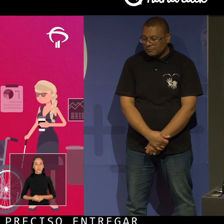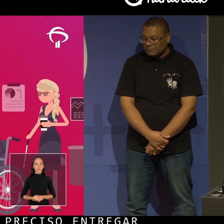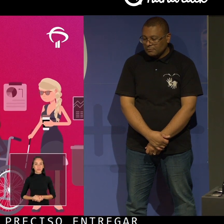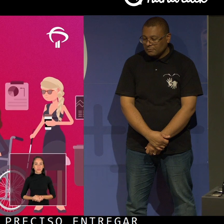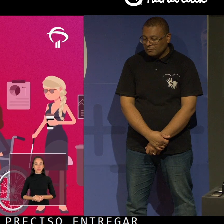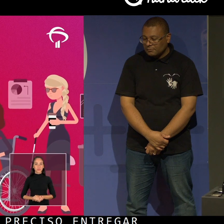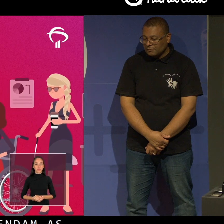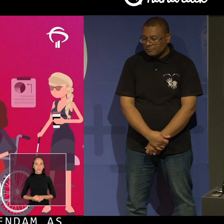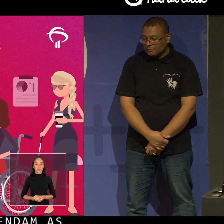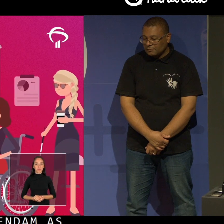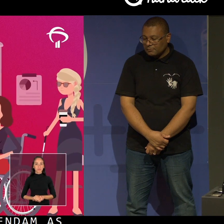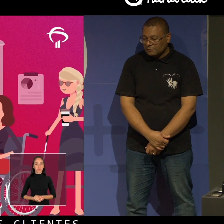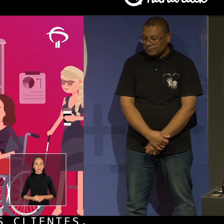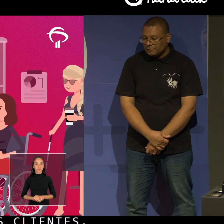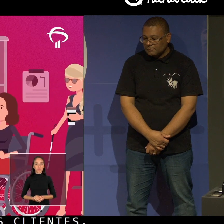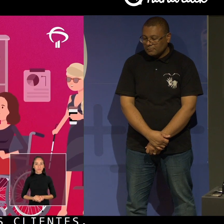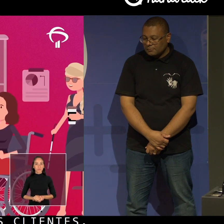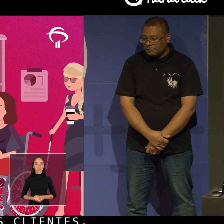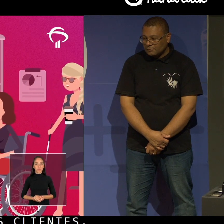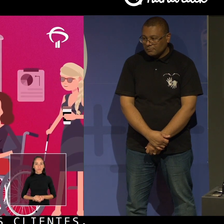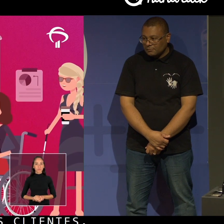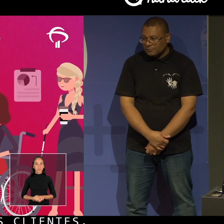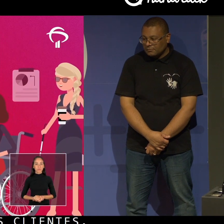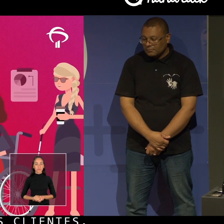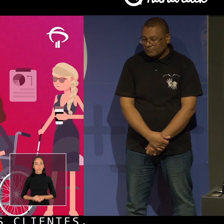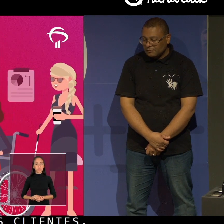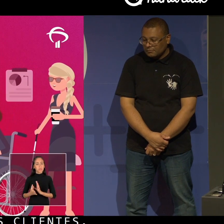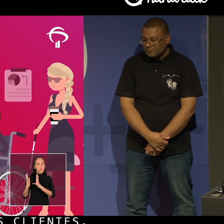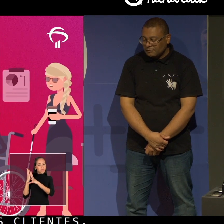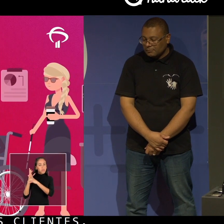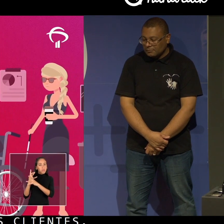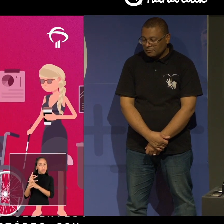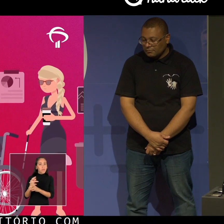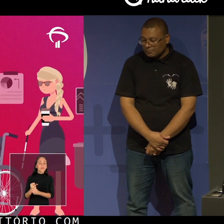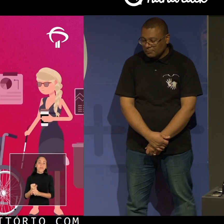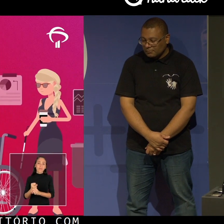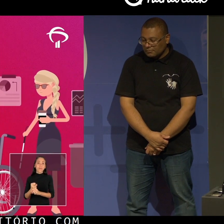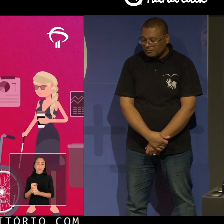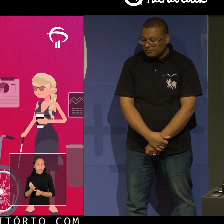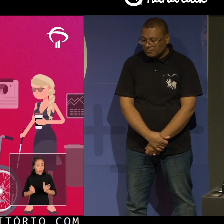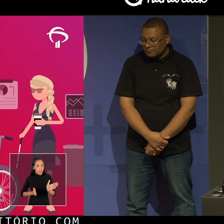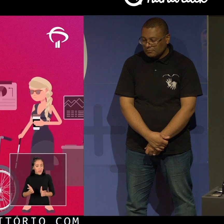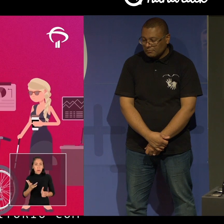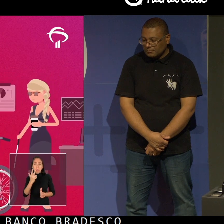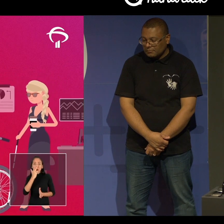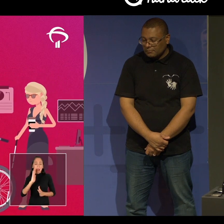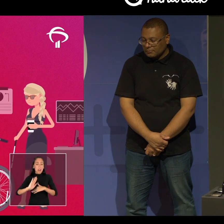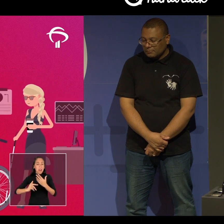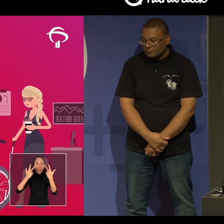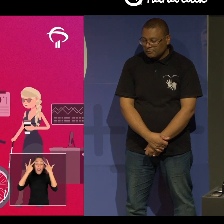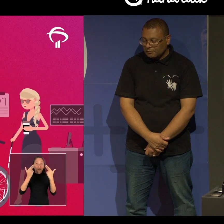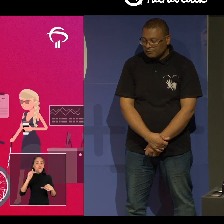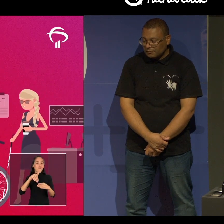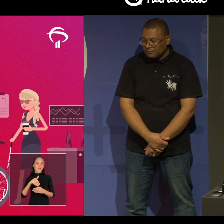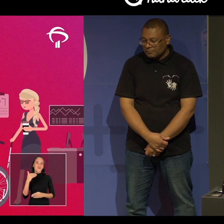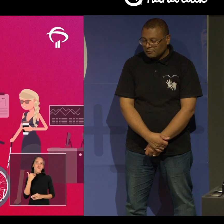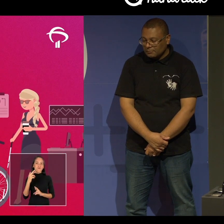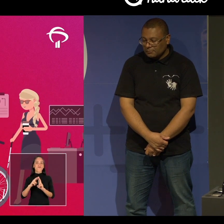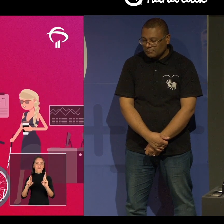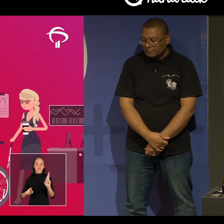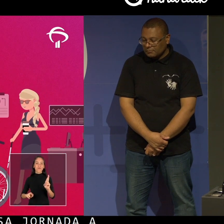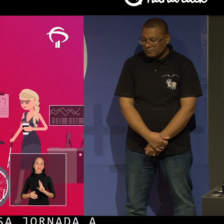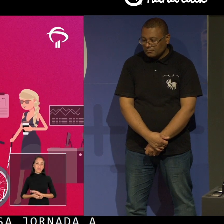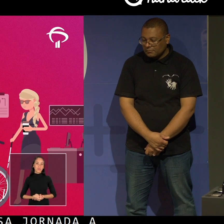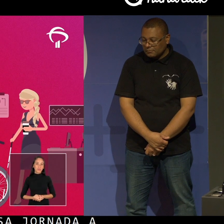de escritório com funcionários do Banco Bradesco trabalhando. Ao longo dessa jornada, a acessibilidade passou a ser tratada como processo